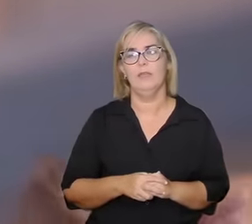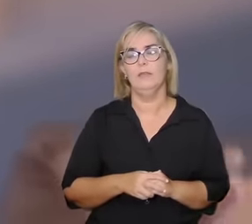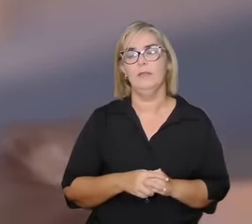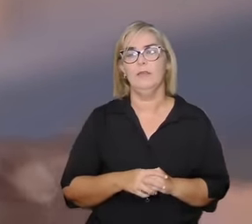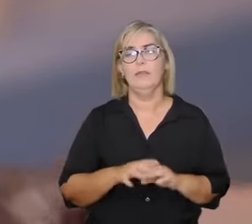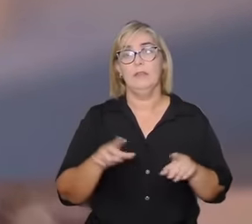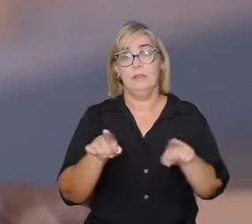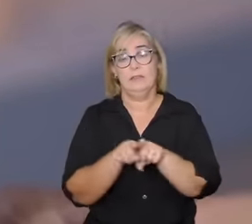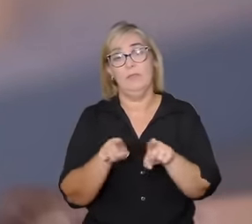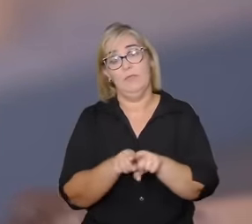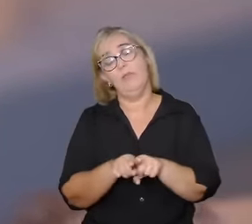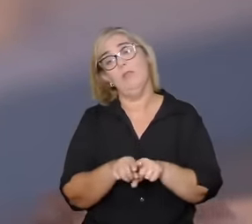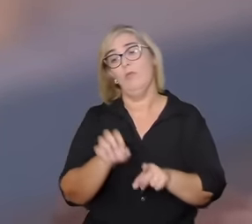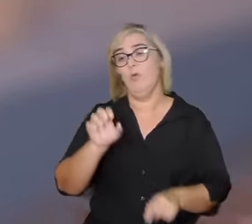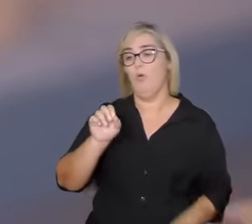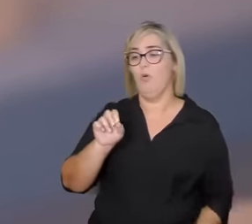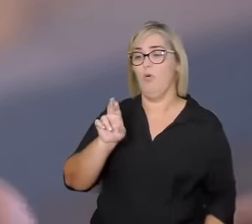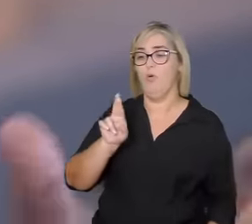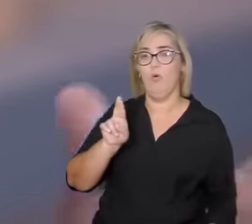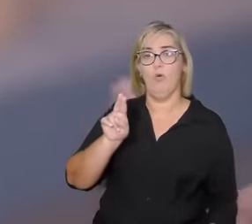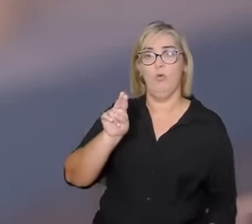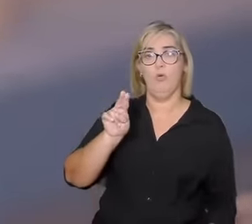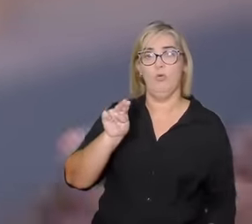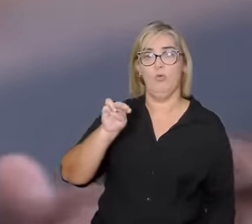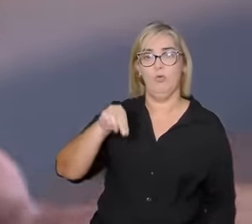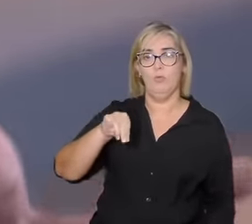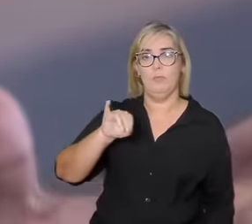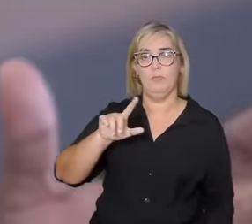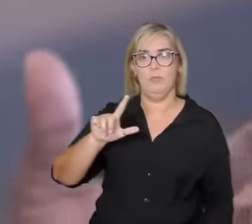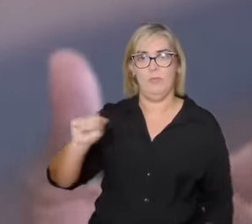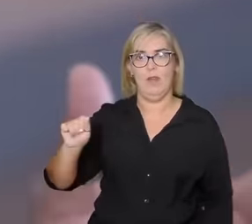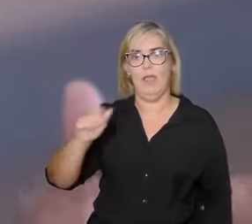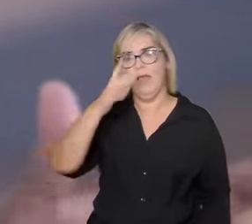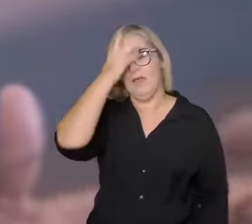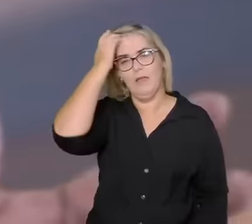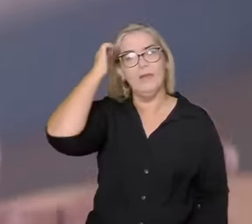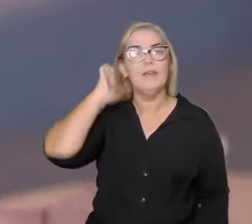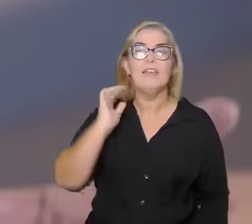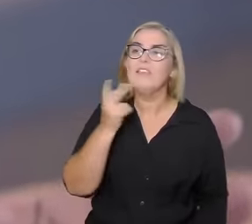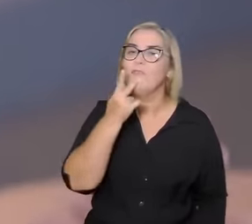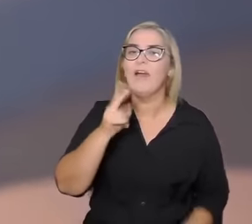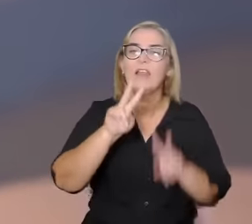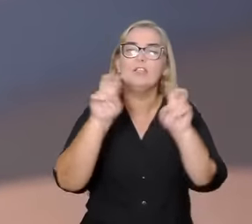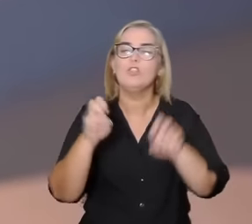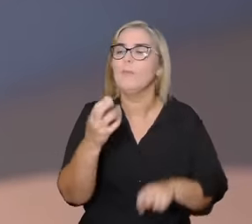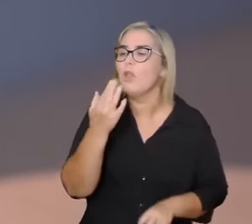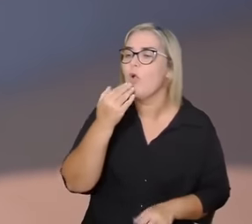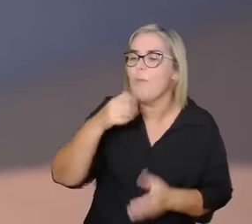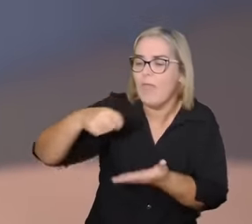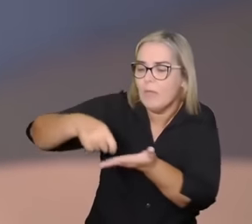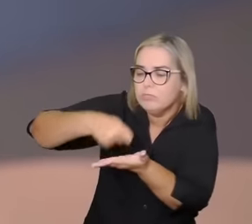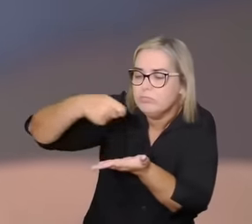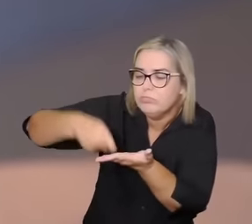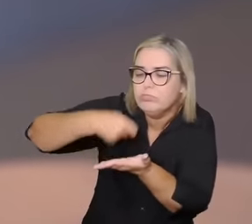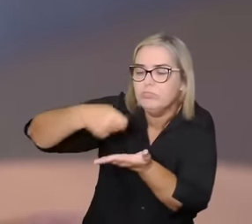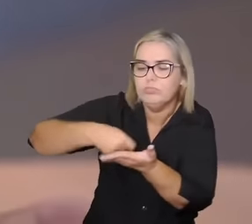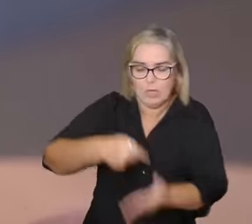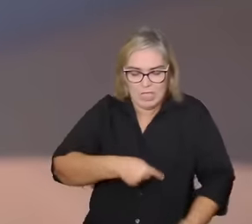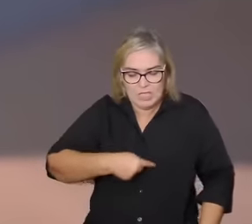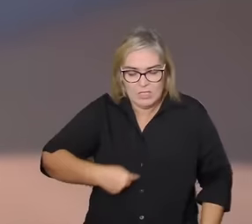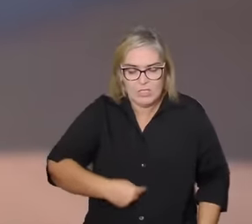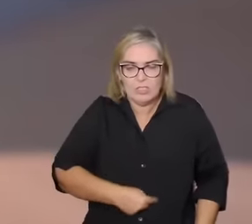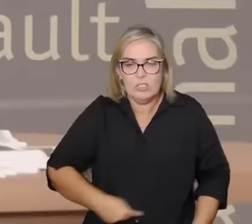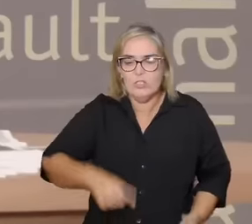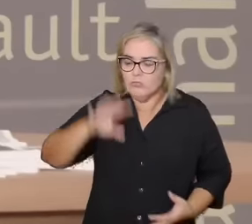e com o Urumilar que fala do intestino fala de comer como um ato de nutrição afetiva o tempo inteiro